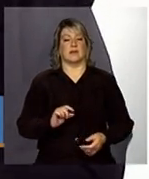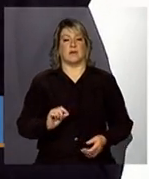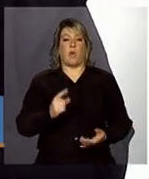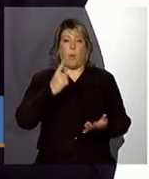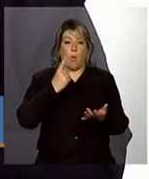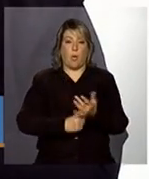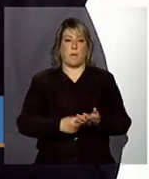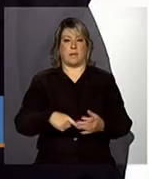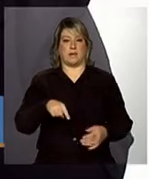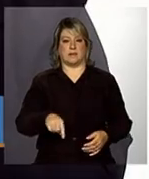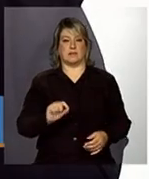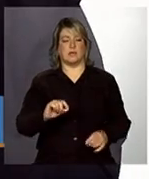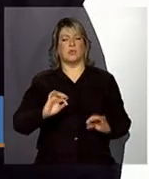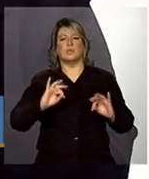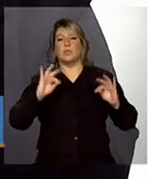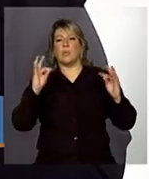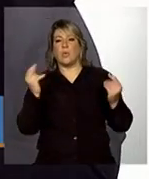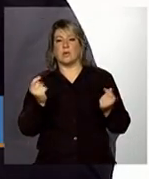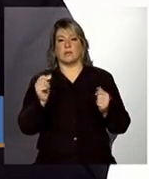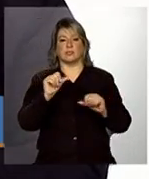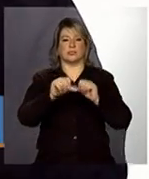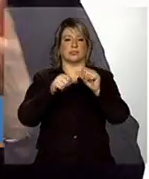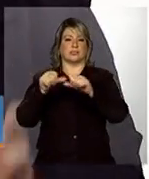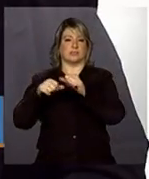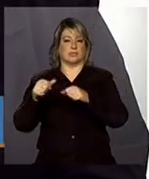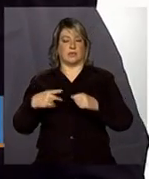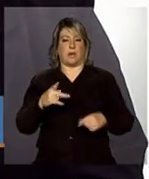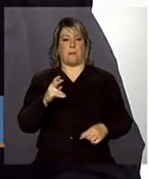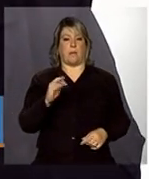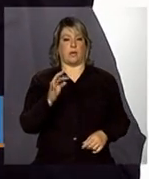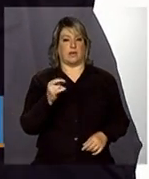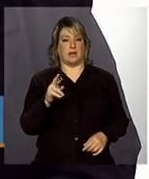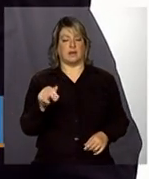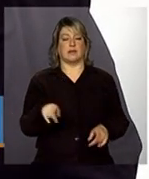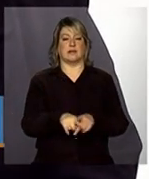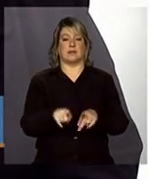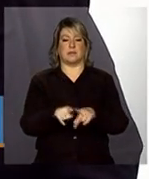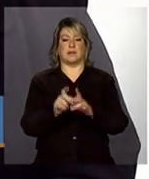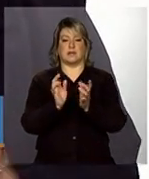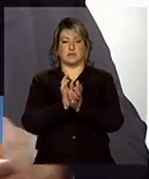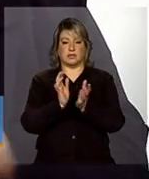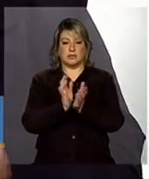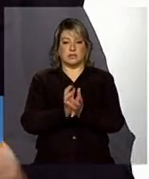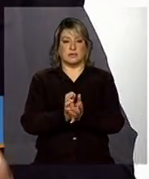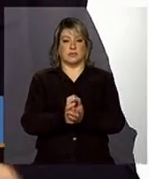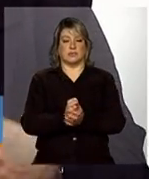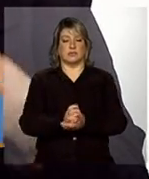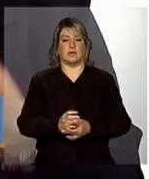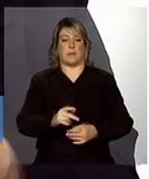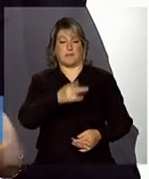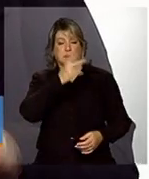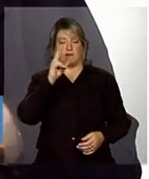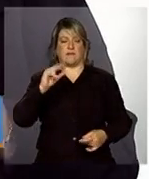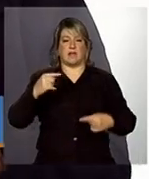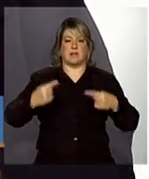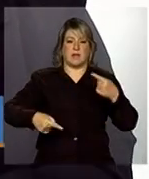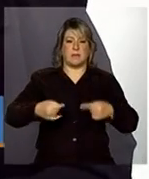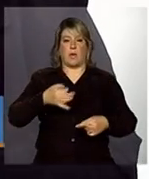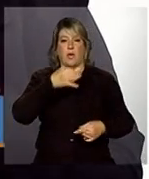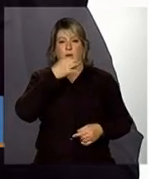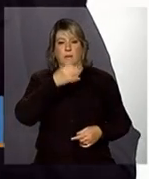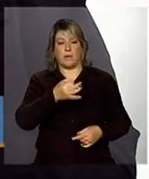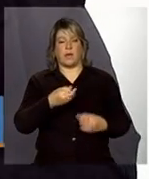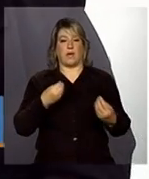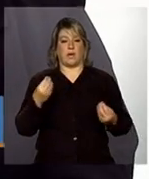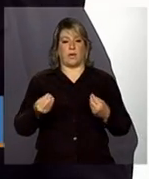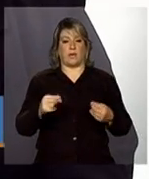Então, todas as alterações, tanto na portaria como na instrução operacional, né? Que o pessoal vai debater na hora e